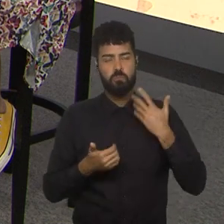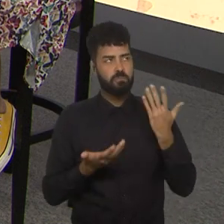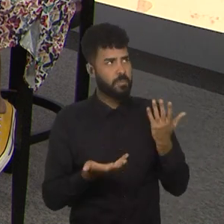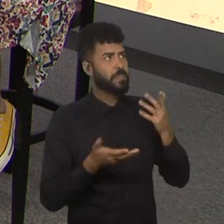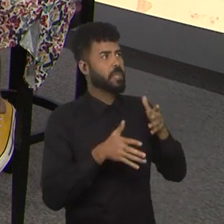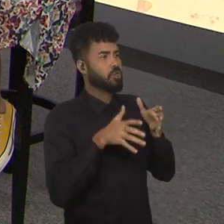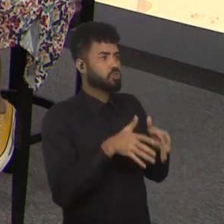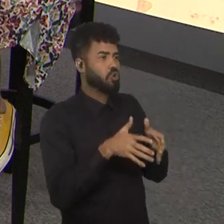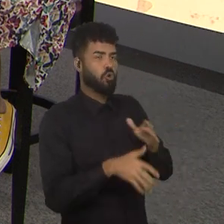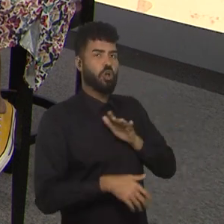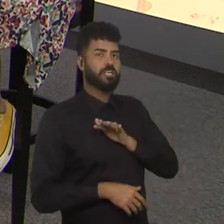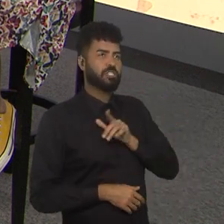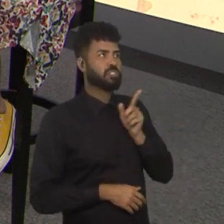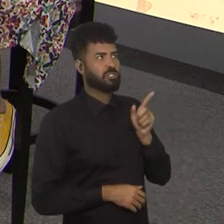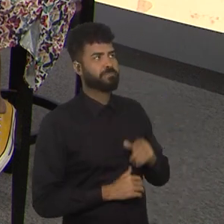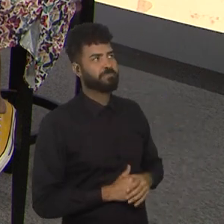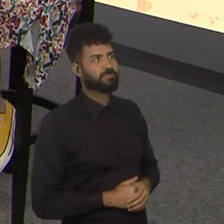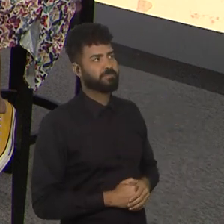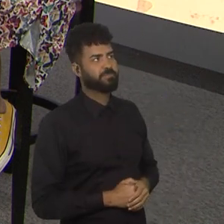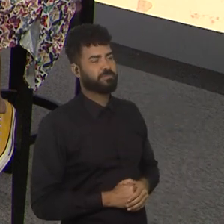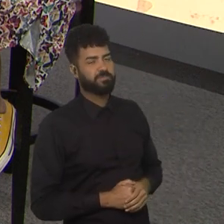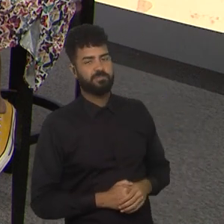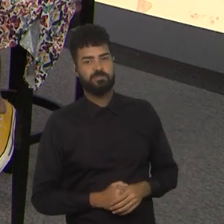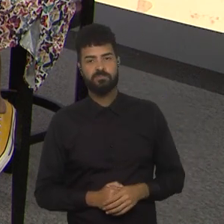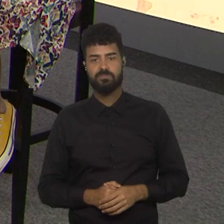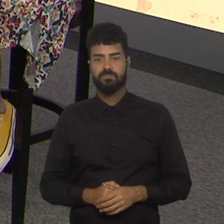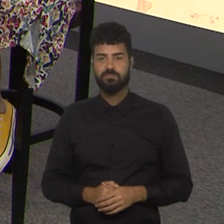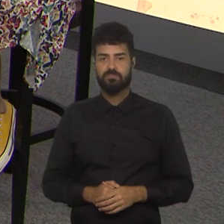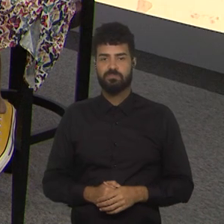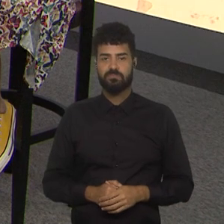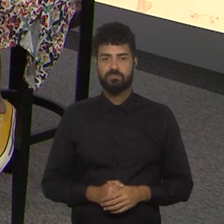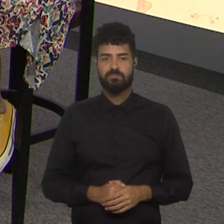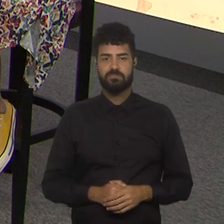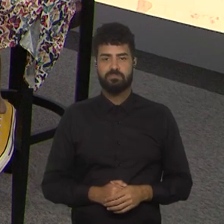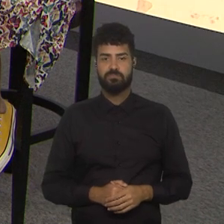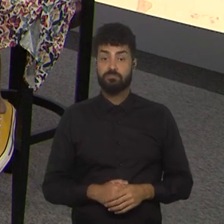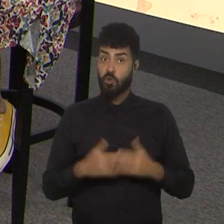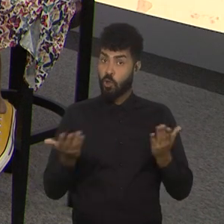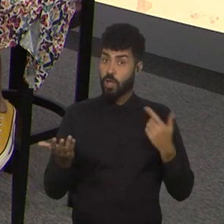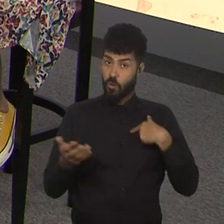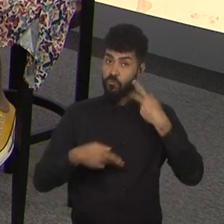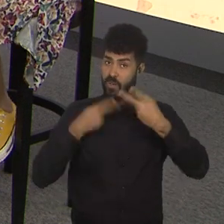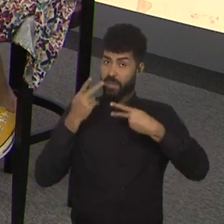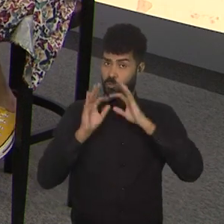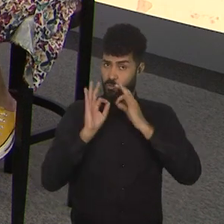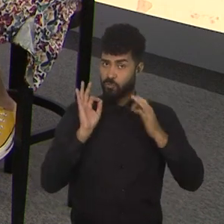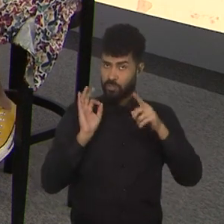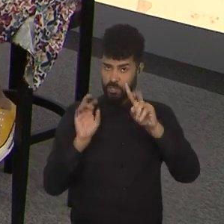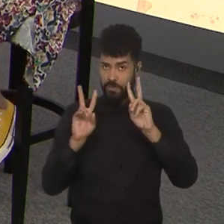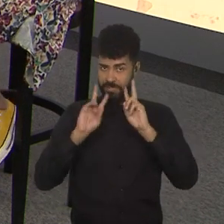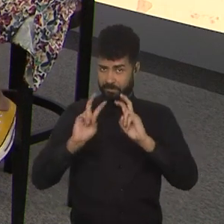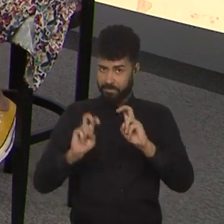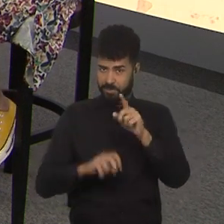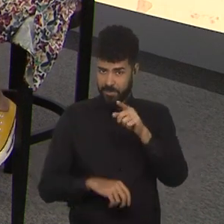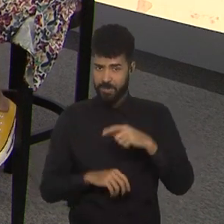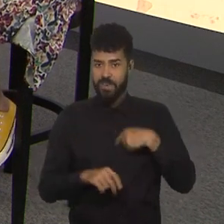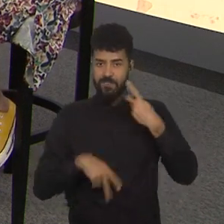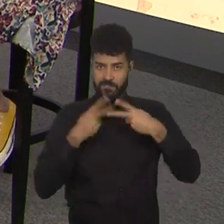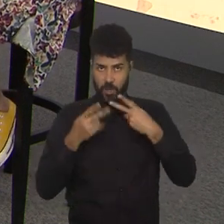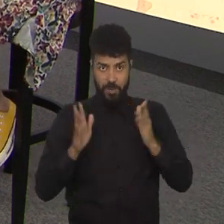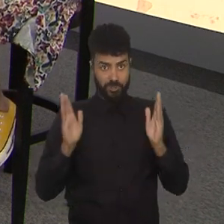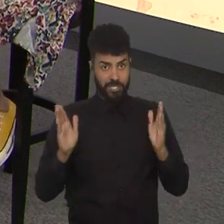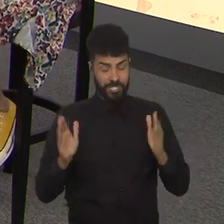aos Jogos do Corinthians. Ah, eu falo muito, já reparou, né? Falo bastante.